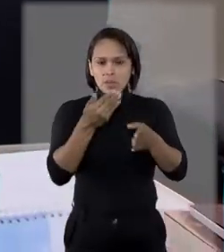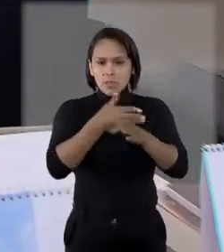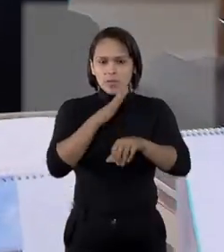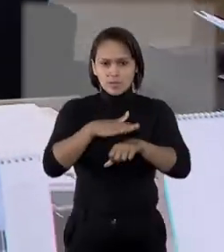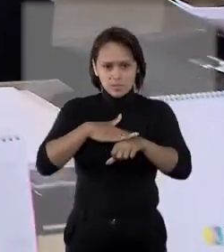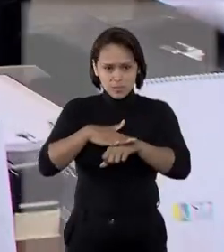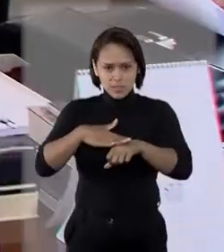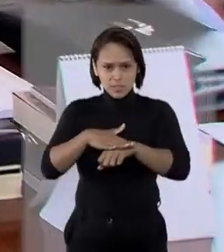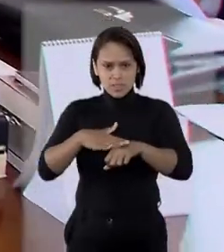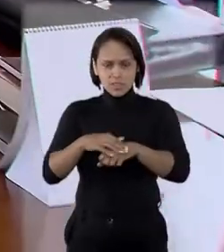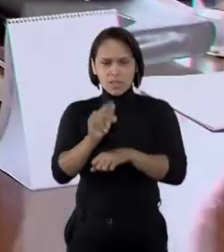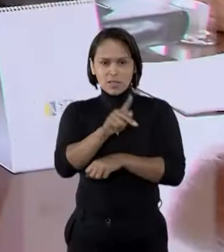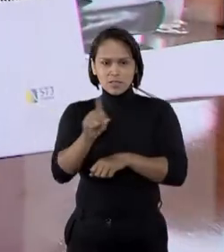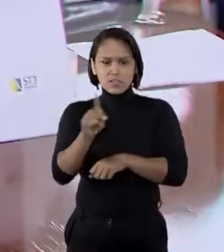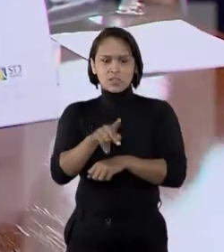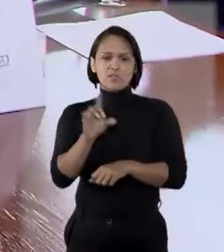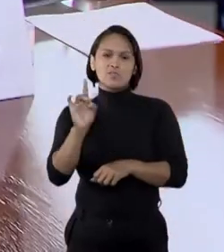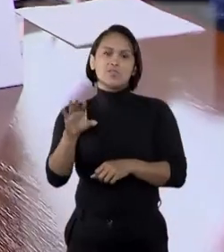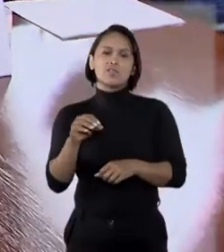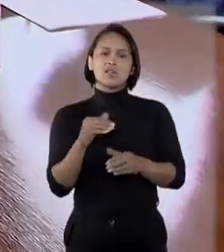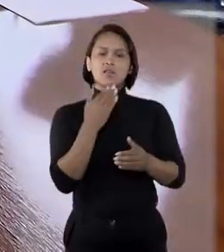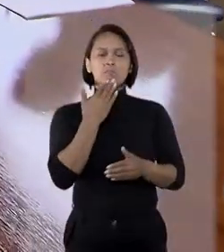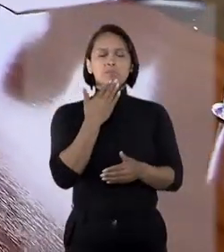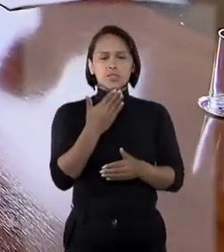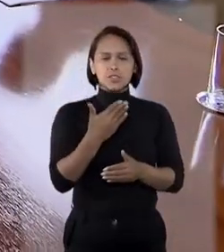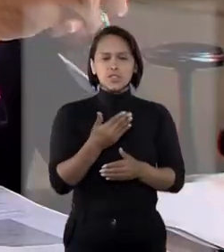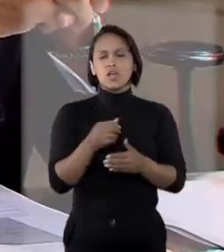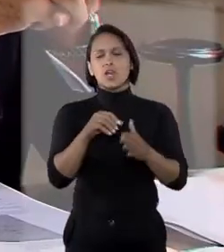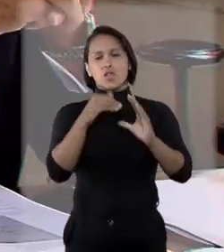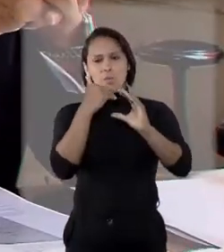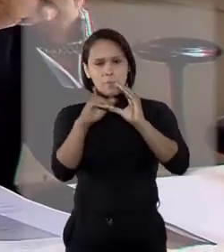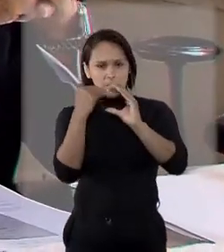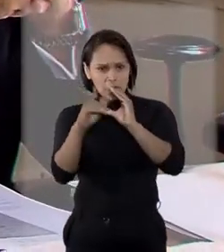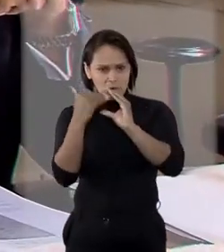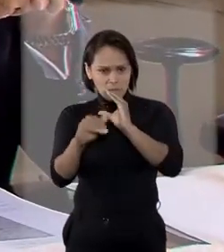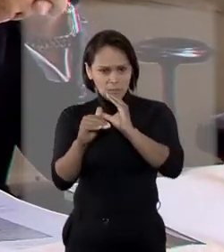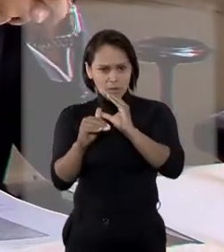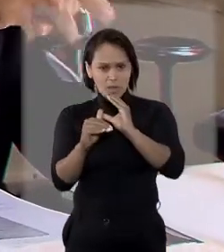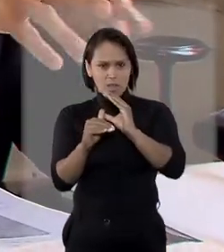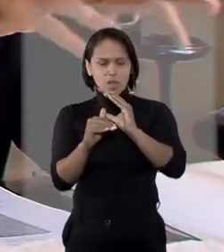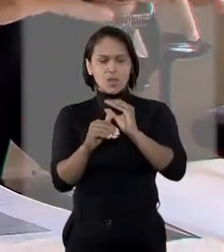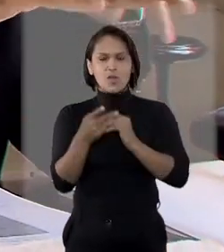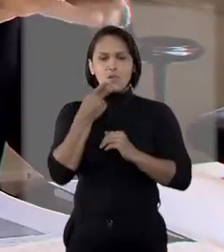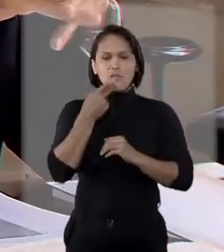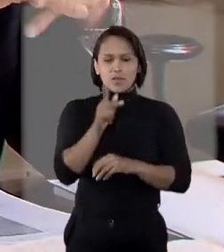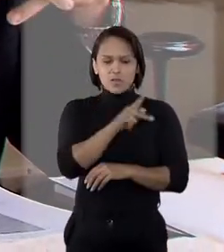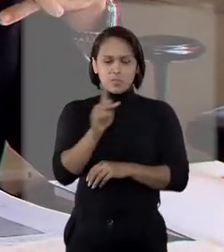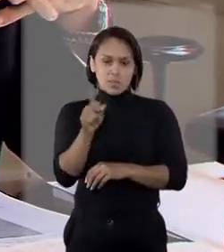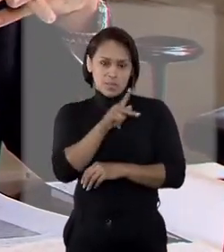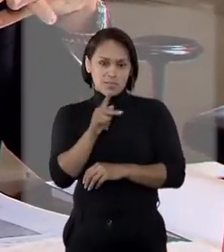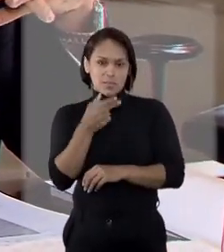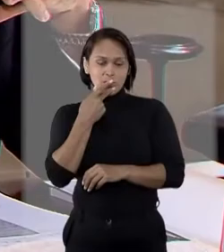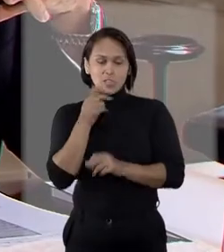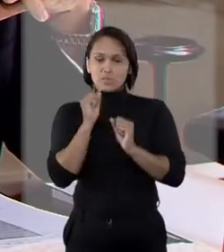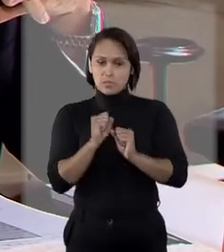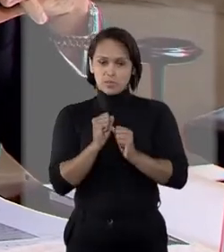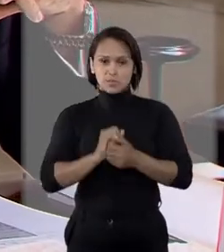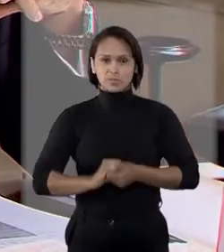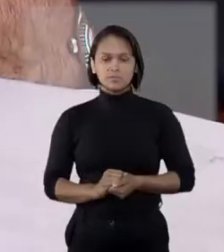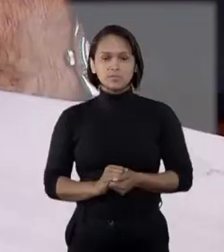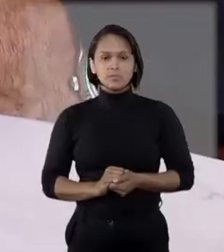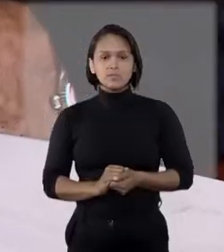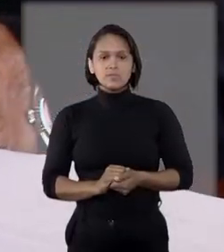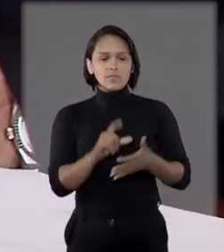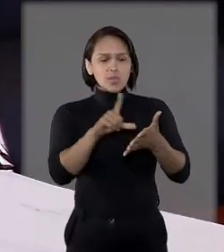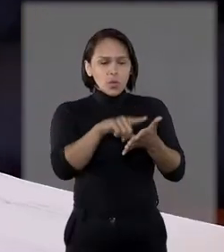presidente do STJ, é preciso enviar uma solicitação para o e-mail. Fale com o presidente, arroba stj.jus.br.